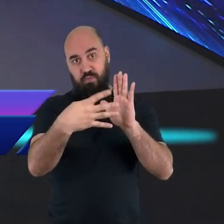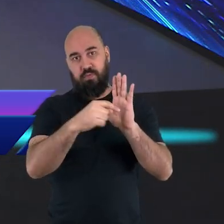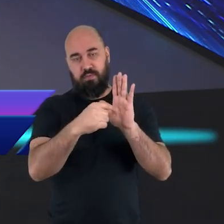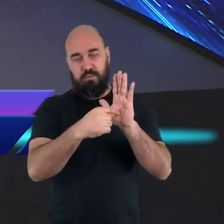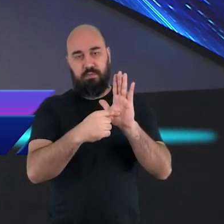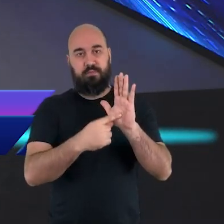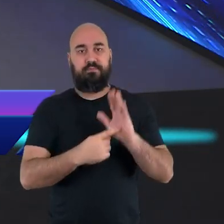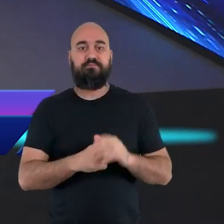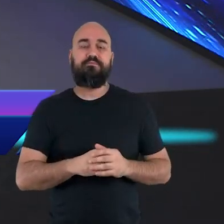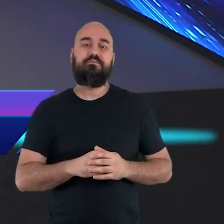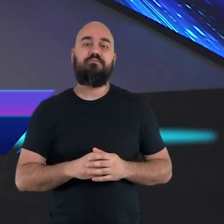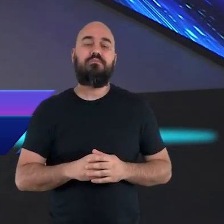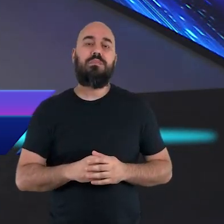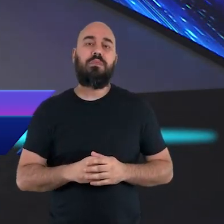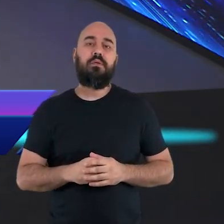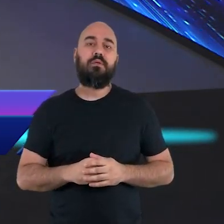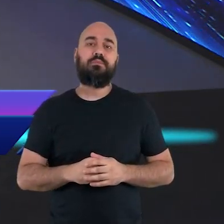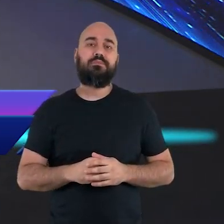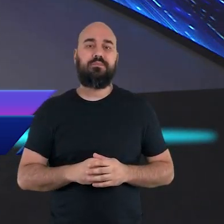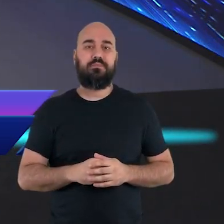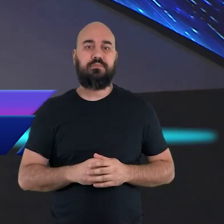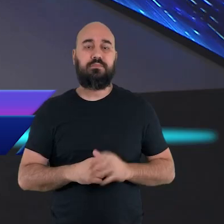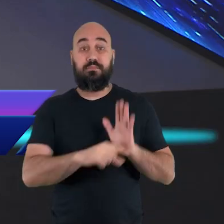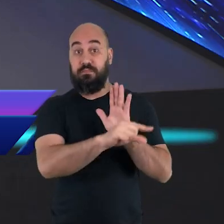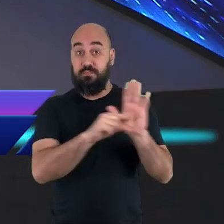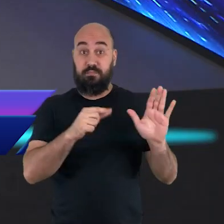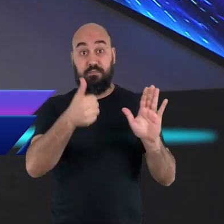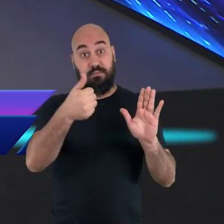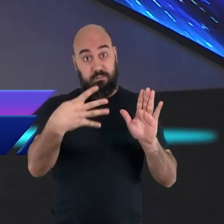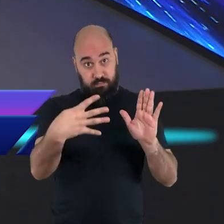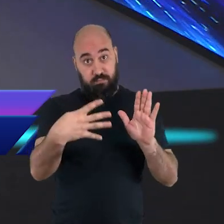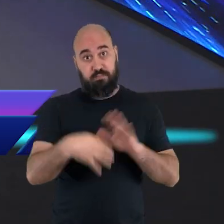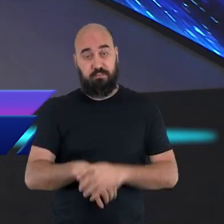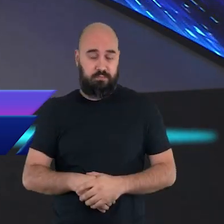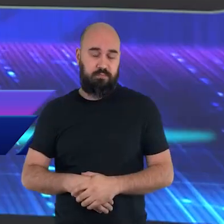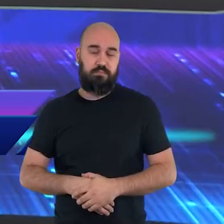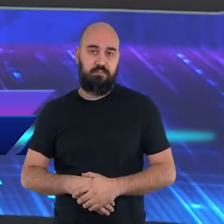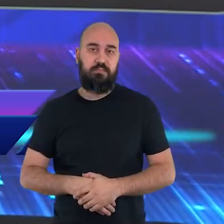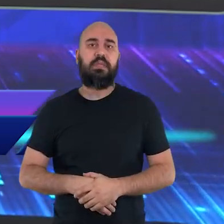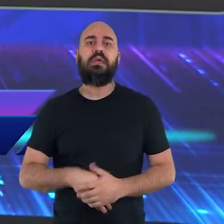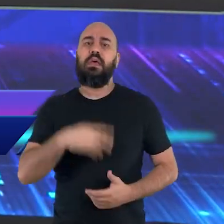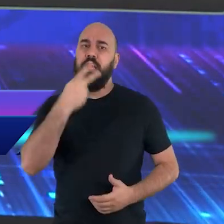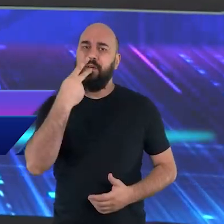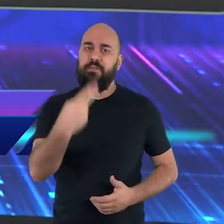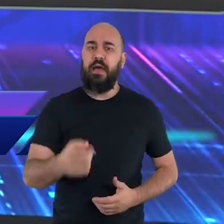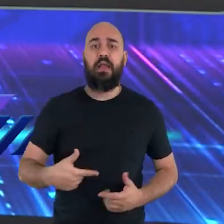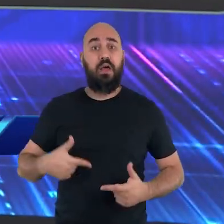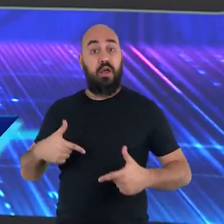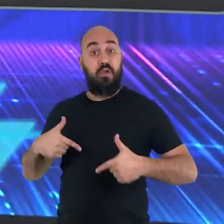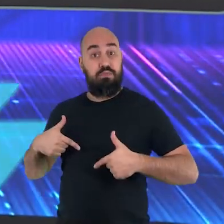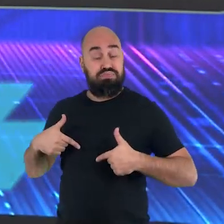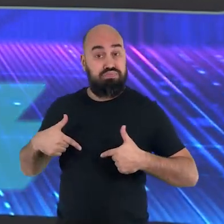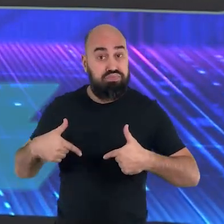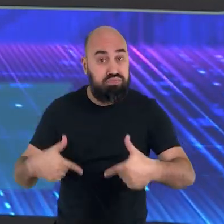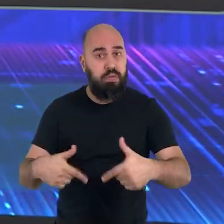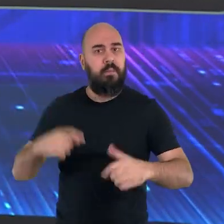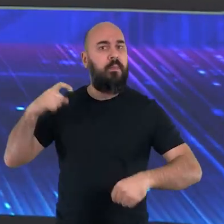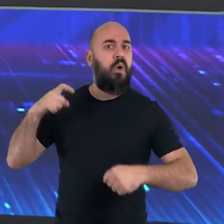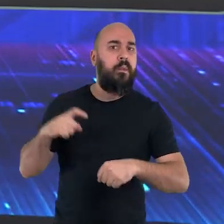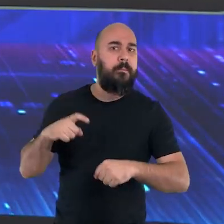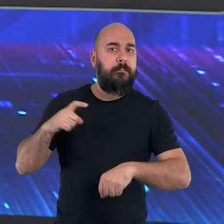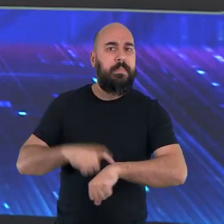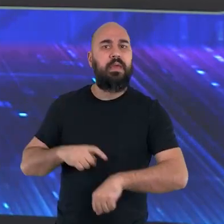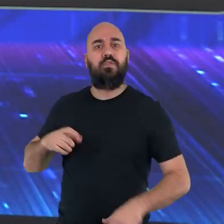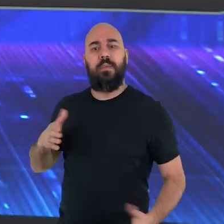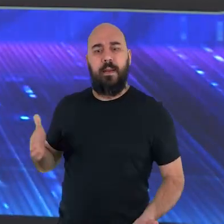uma parte onde a Bíblia fala que é a ceifa. É a hora que o agricultor vem para ceifar, que ele vem para buscar, que ele vem para